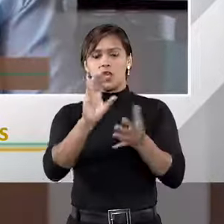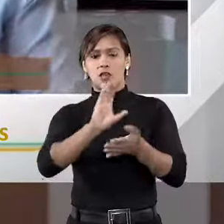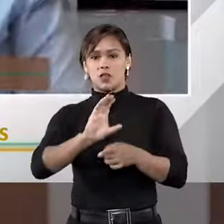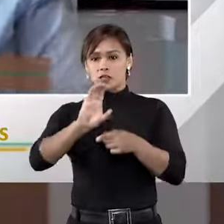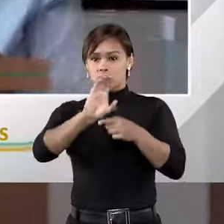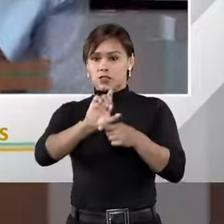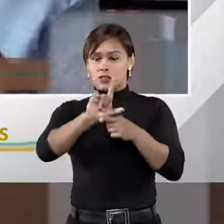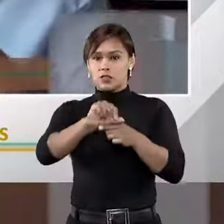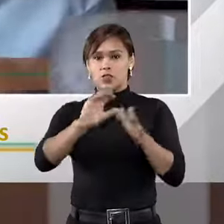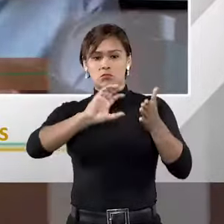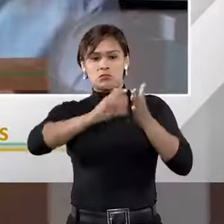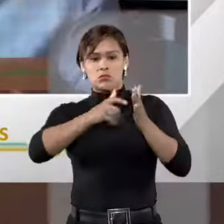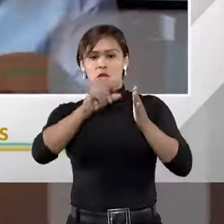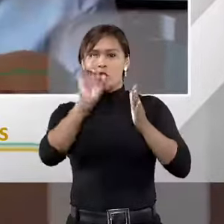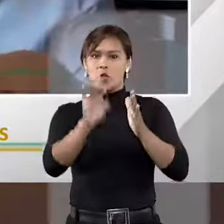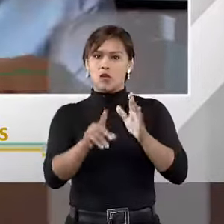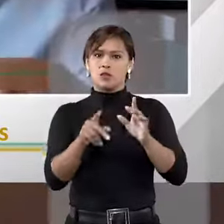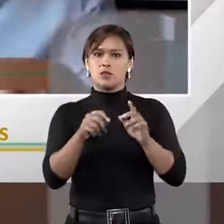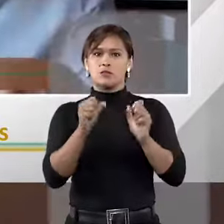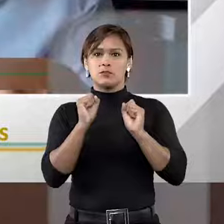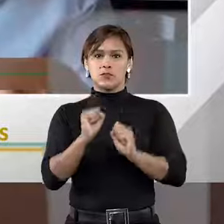solução de disputa podem não só